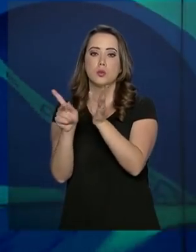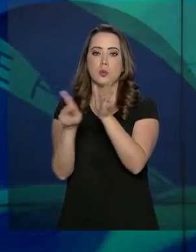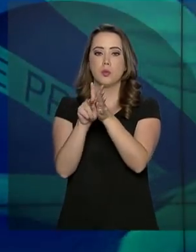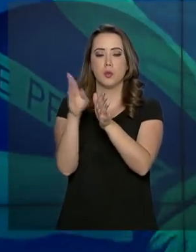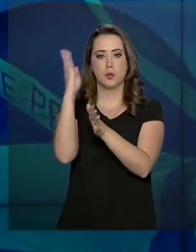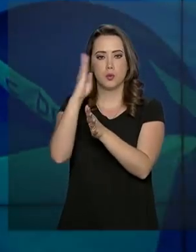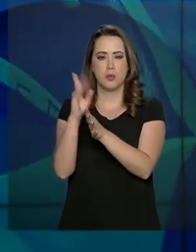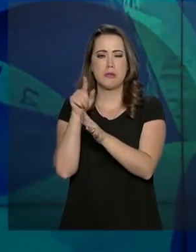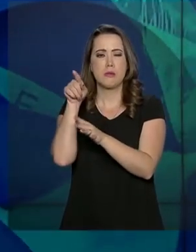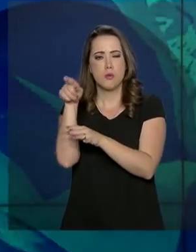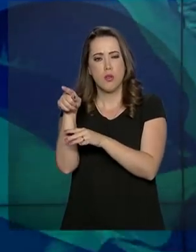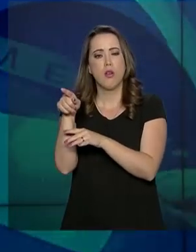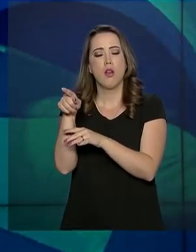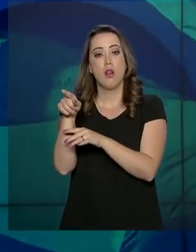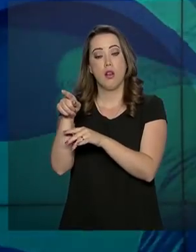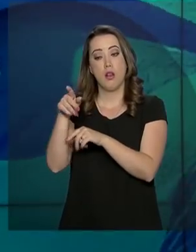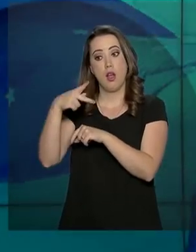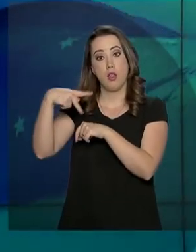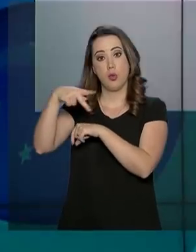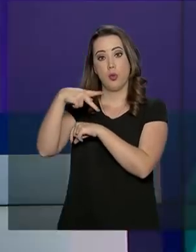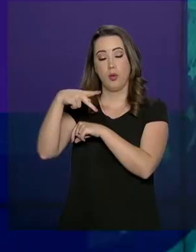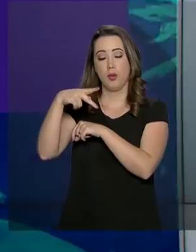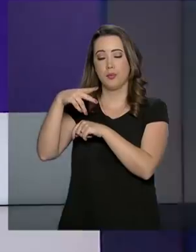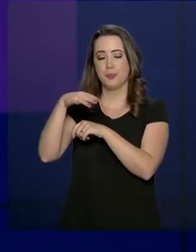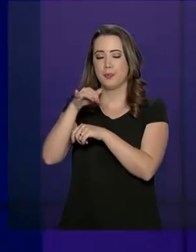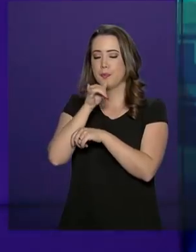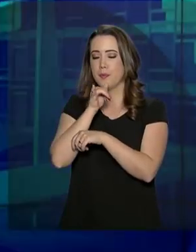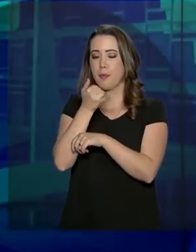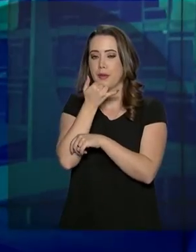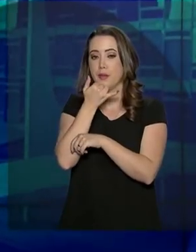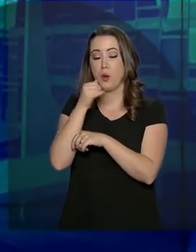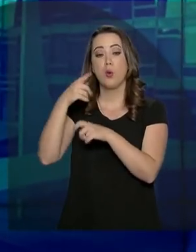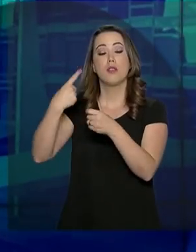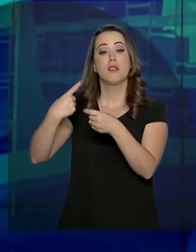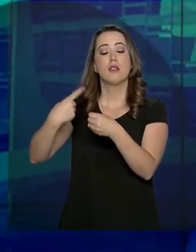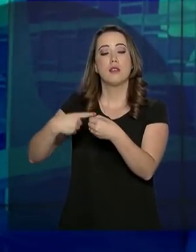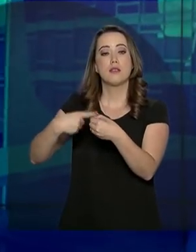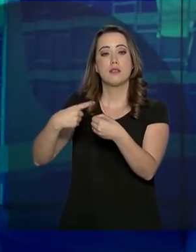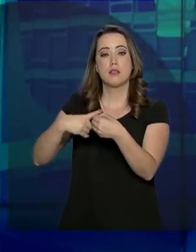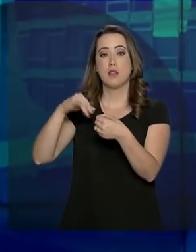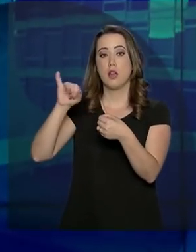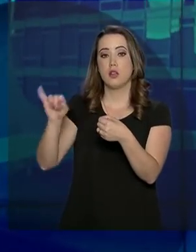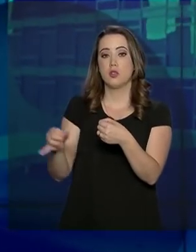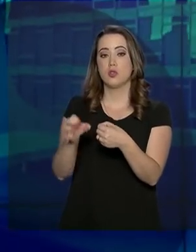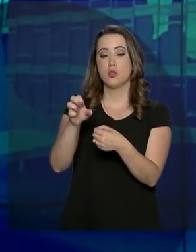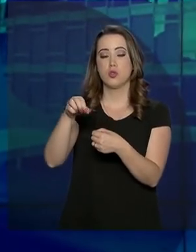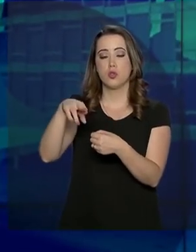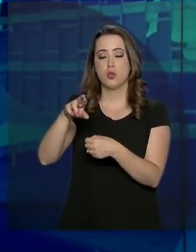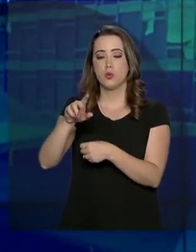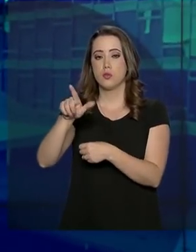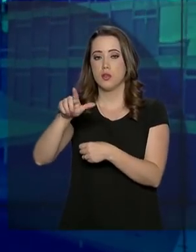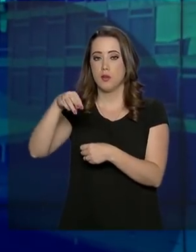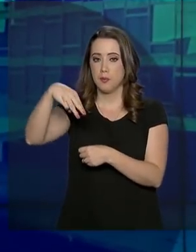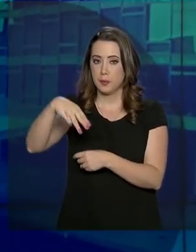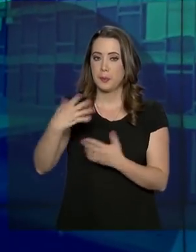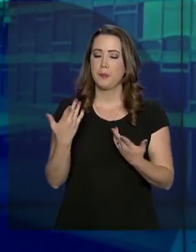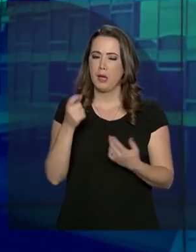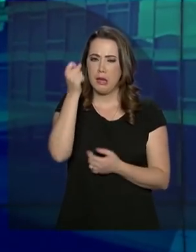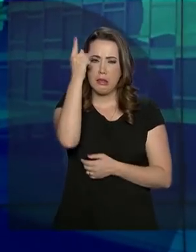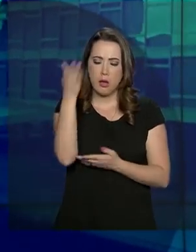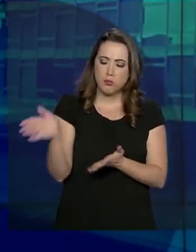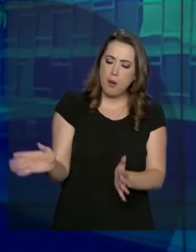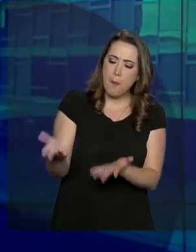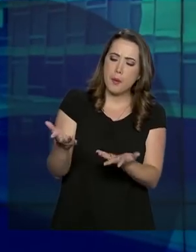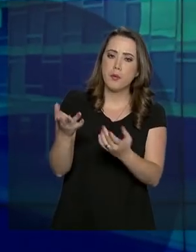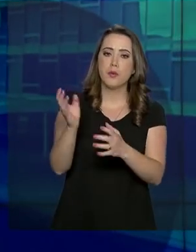Brasil em Jerusalém. A ideia é promover o comércio e os investimentos entre os dois países. O primeiro-ministro, Benjamin